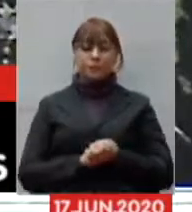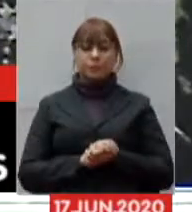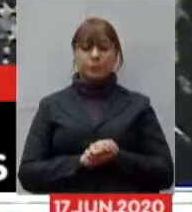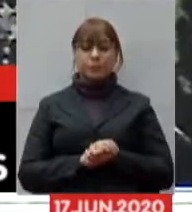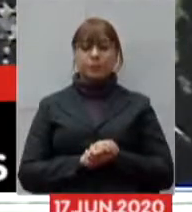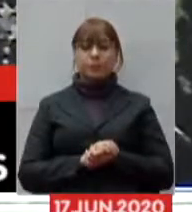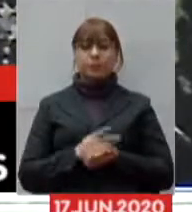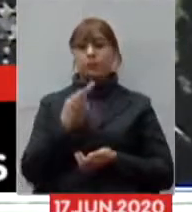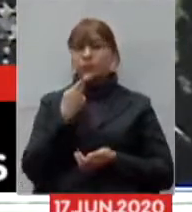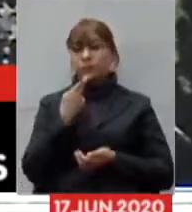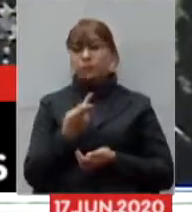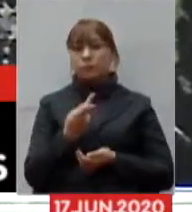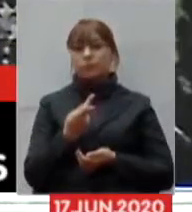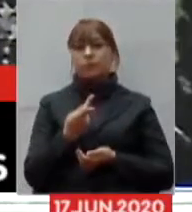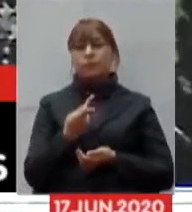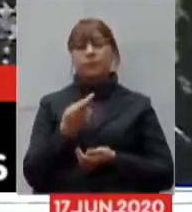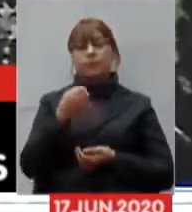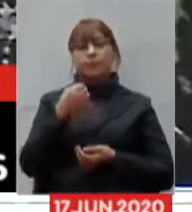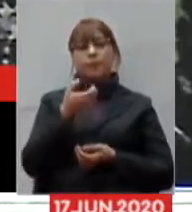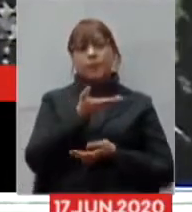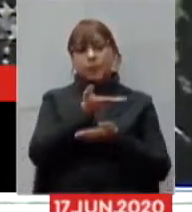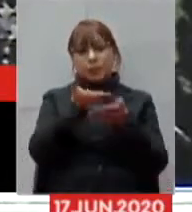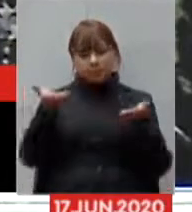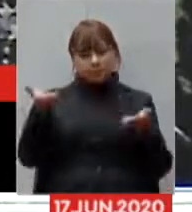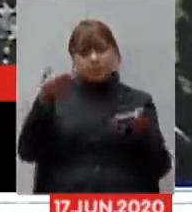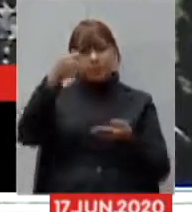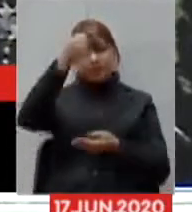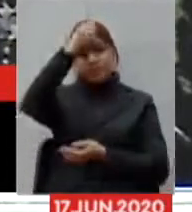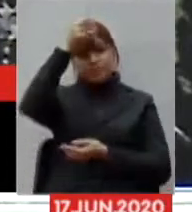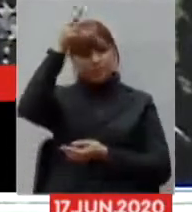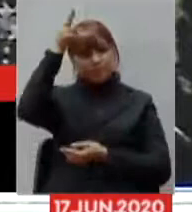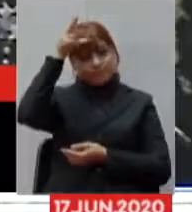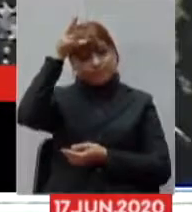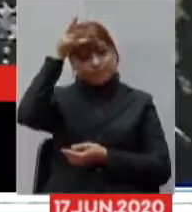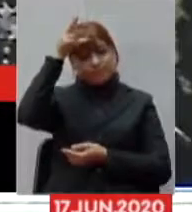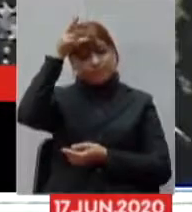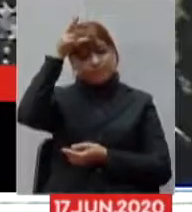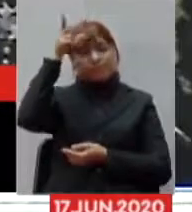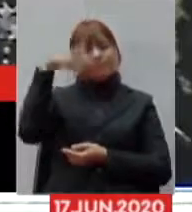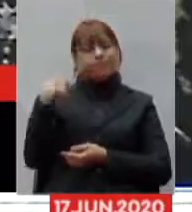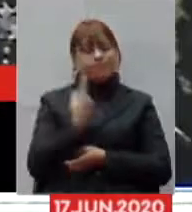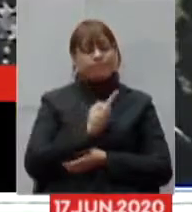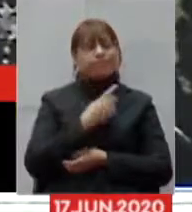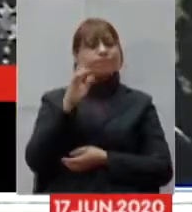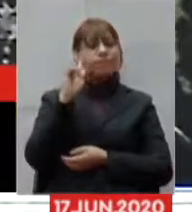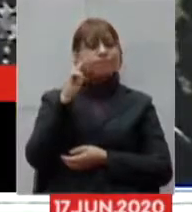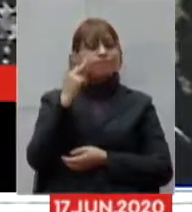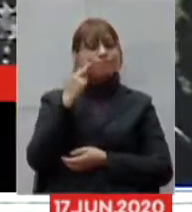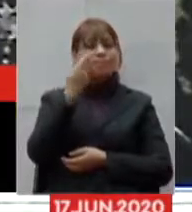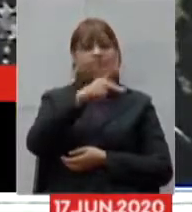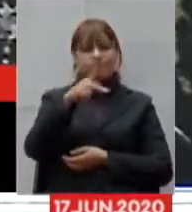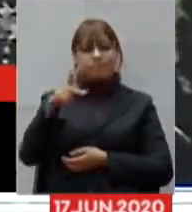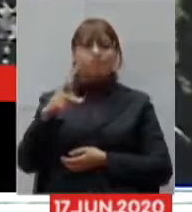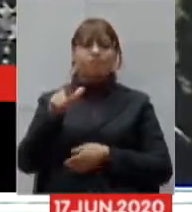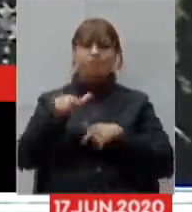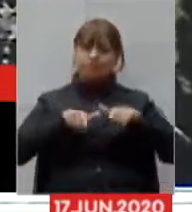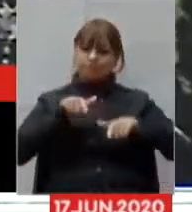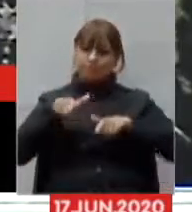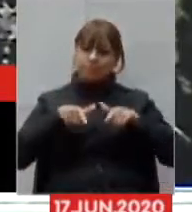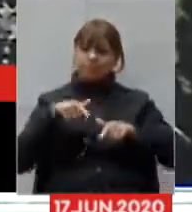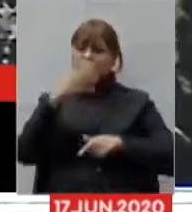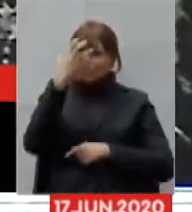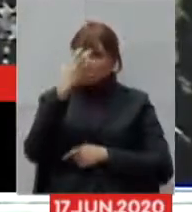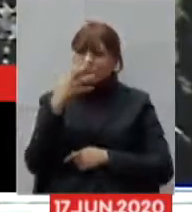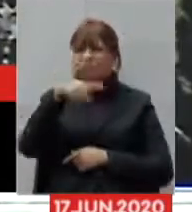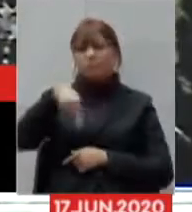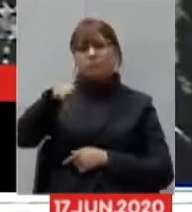dizer aos nossos prefeitos sabe que nós reconhecemos o trabalho que eles estão tendo a seriedade